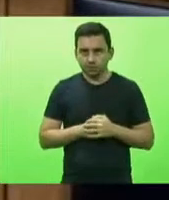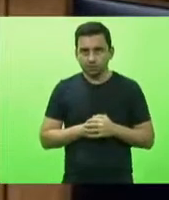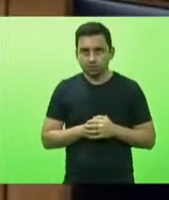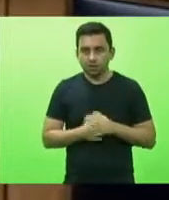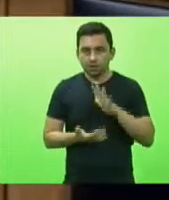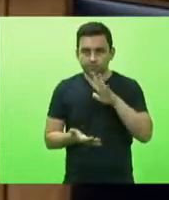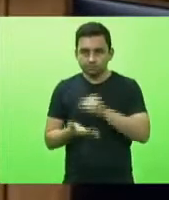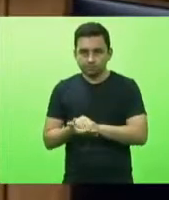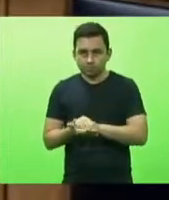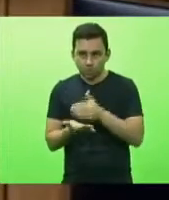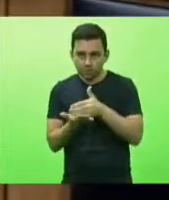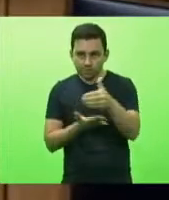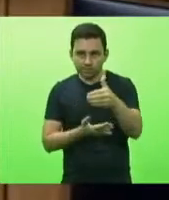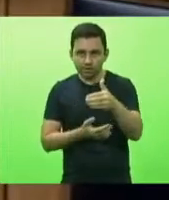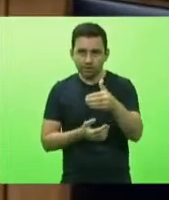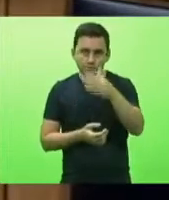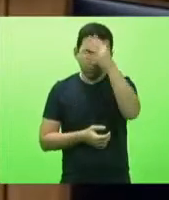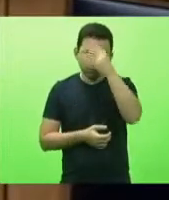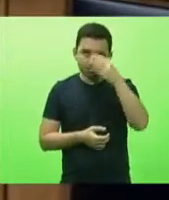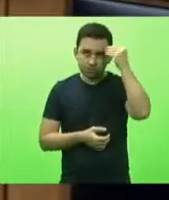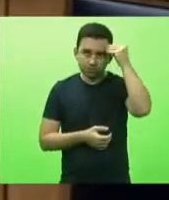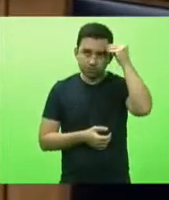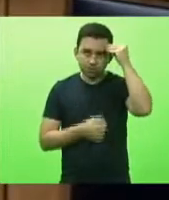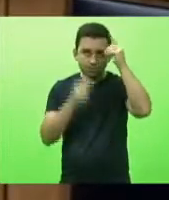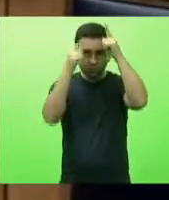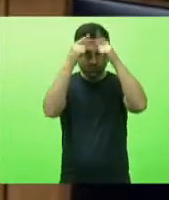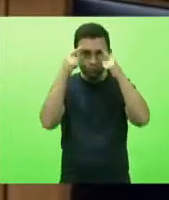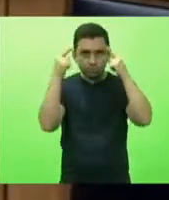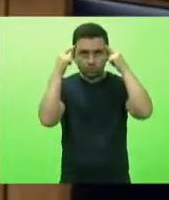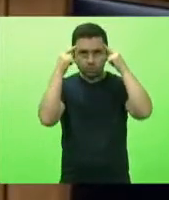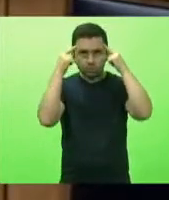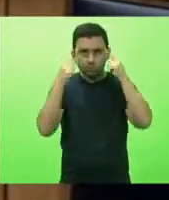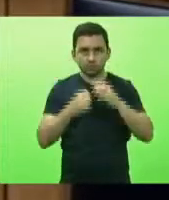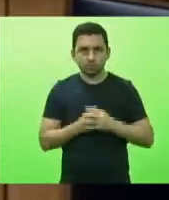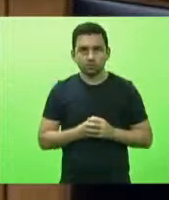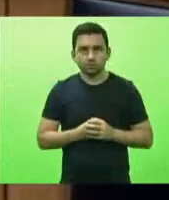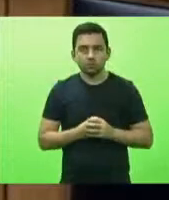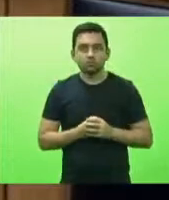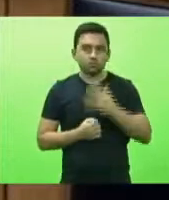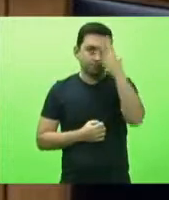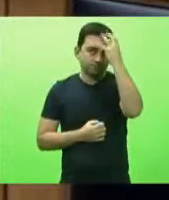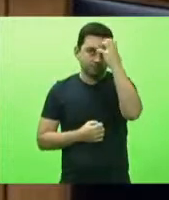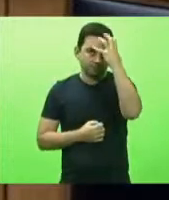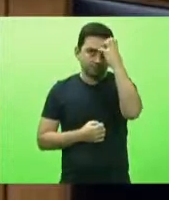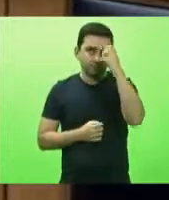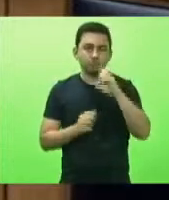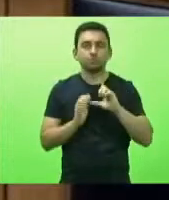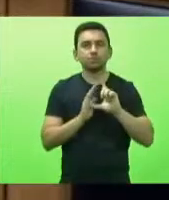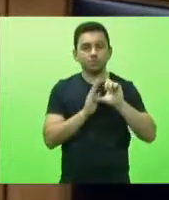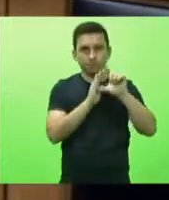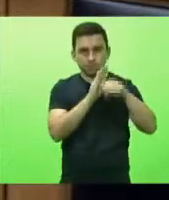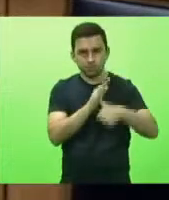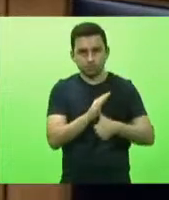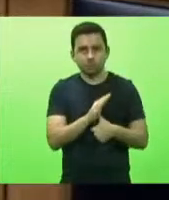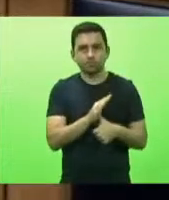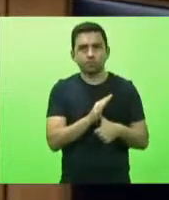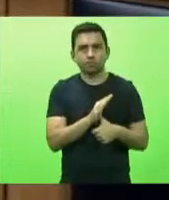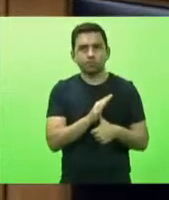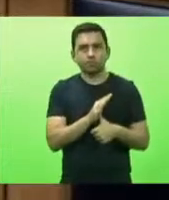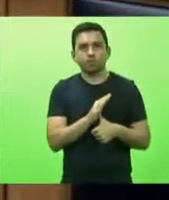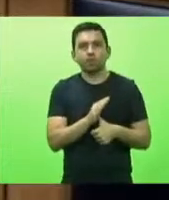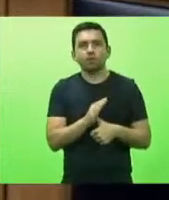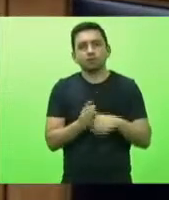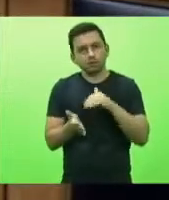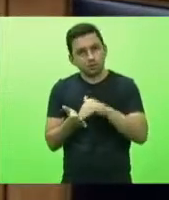inscrição para a deputada Luciane deputado Sareta e Ismael que serão os três aí o secretário